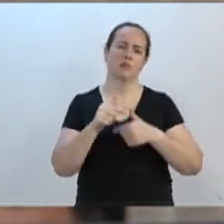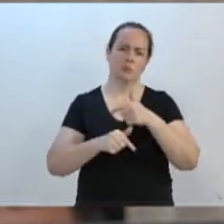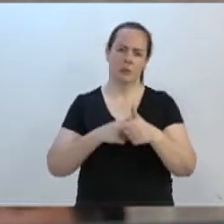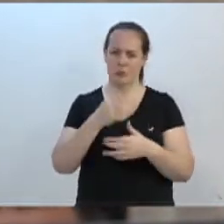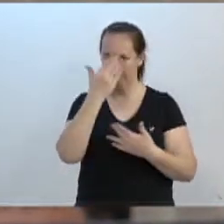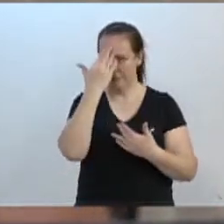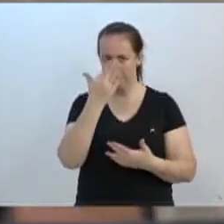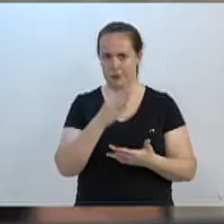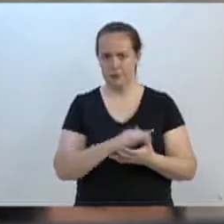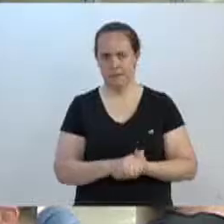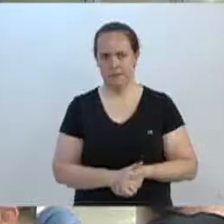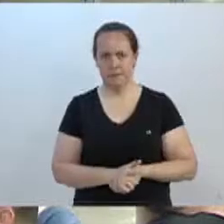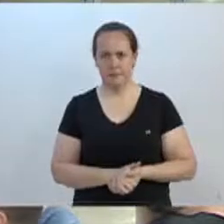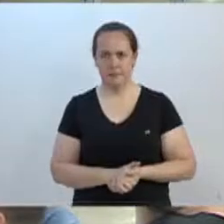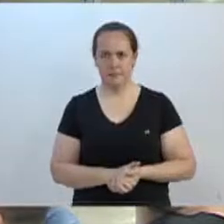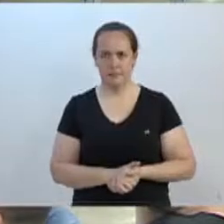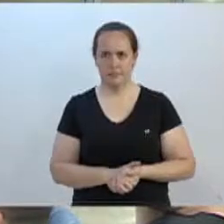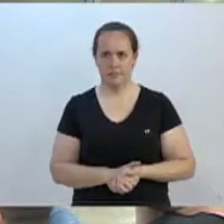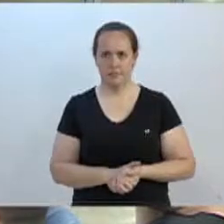obrigado. Obrigado.